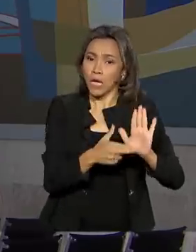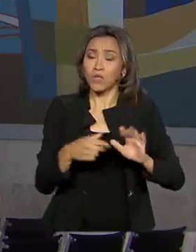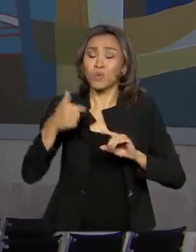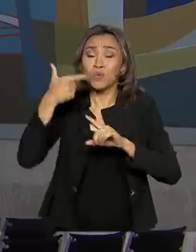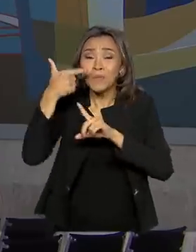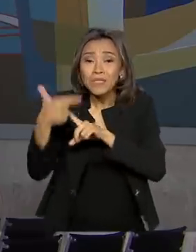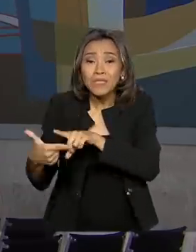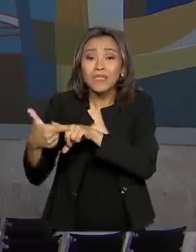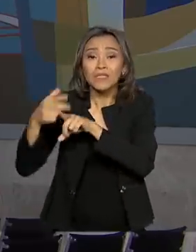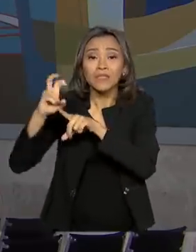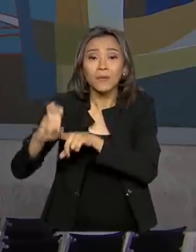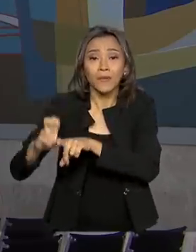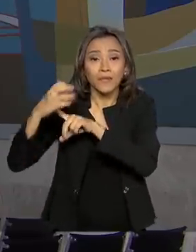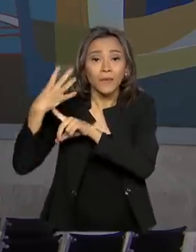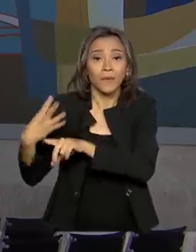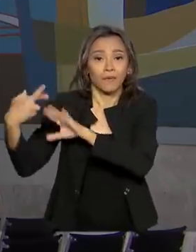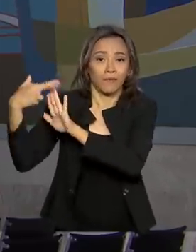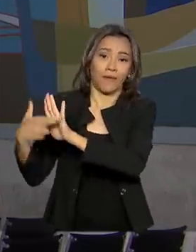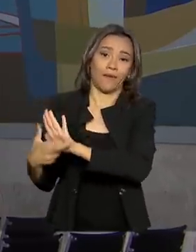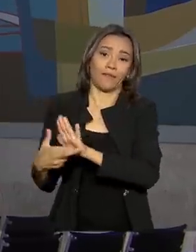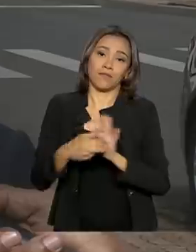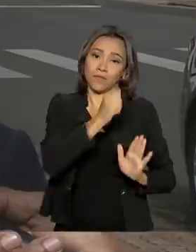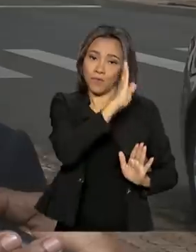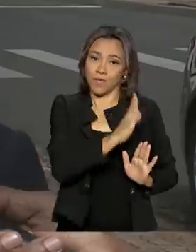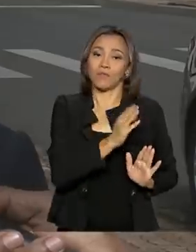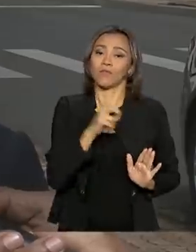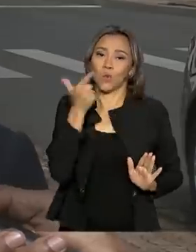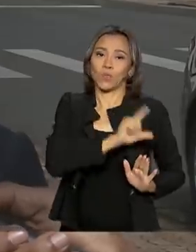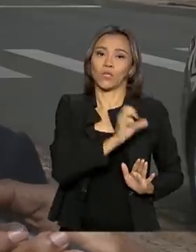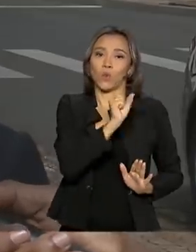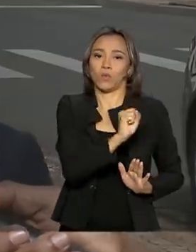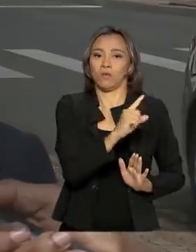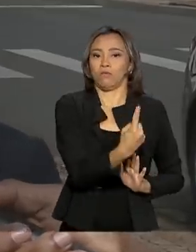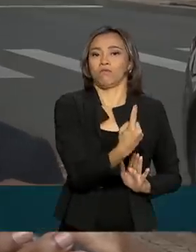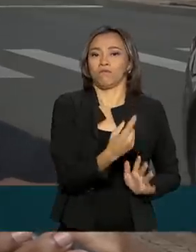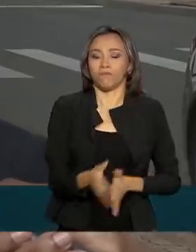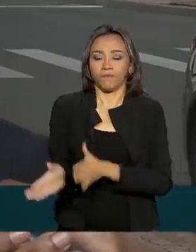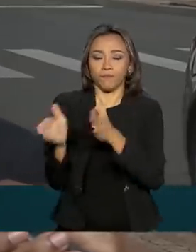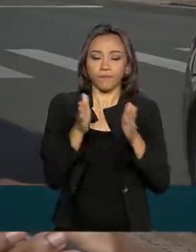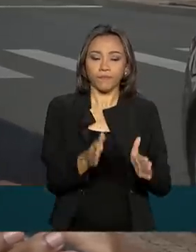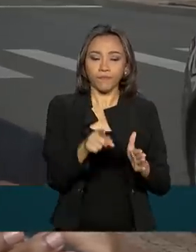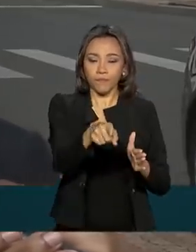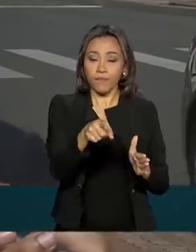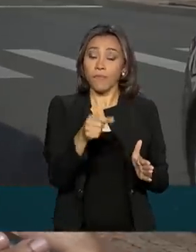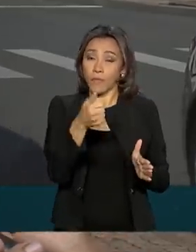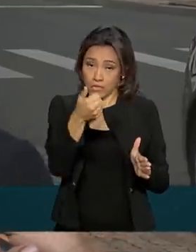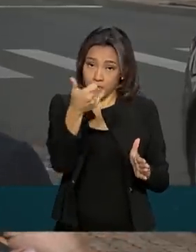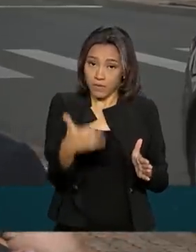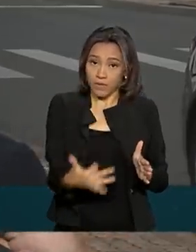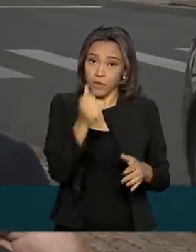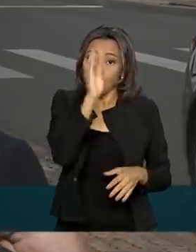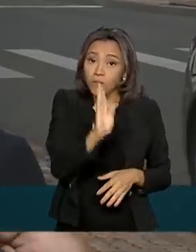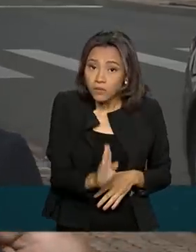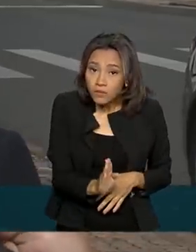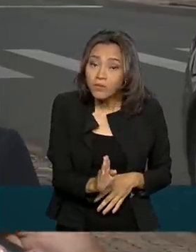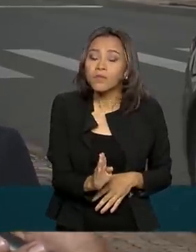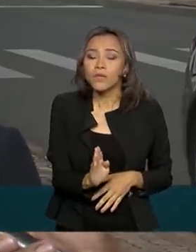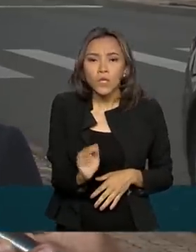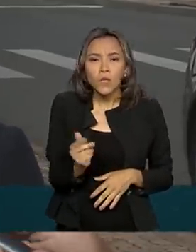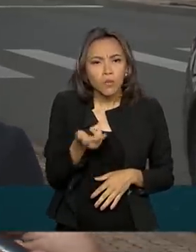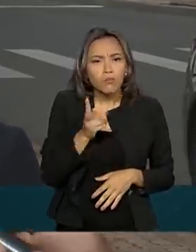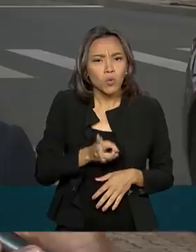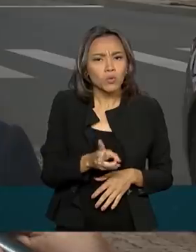exigidos. Veja aí o que disse o ministro. O Brasil caminha de maneira